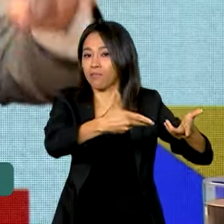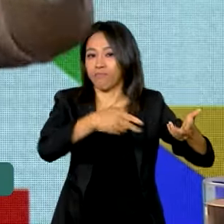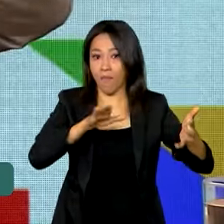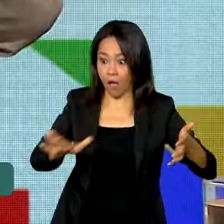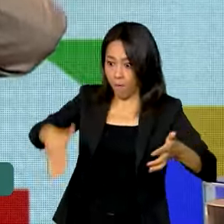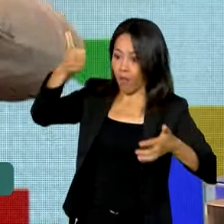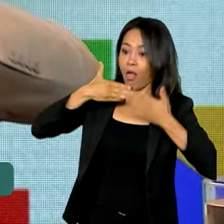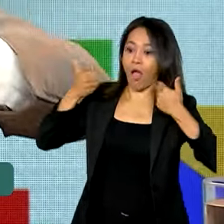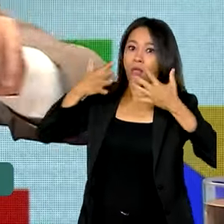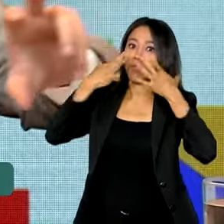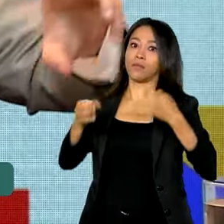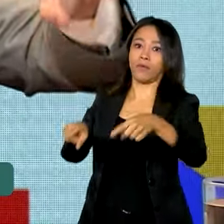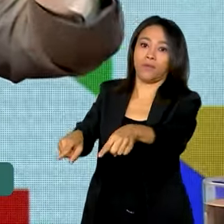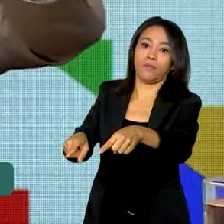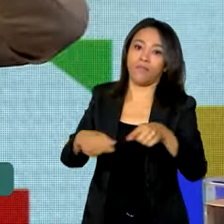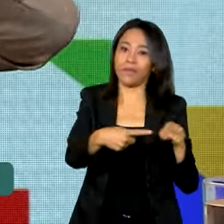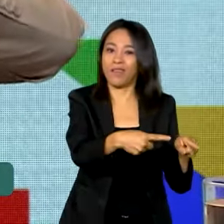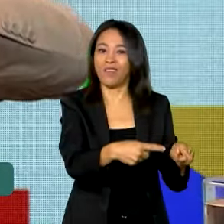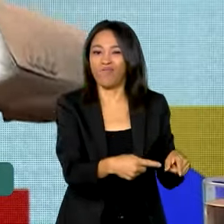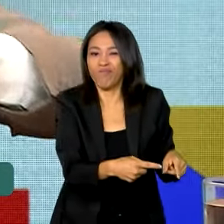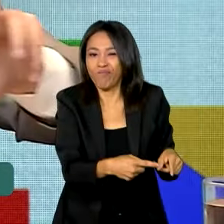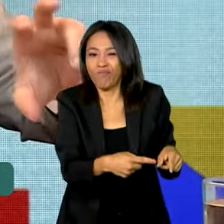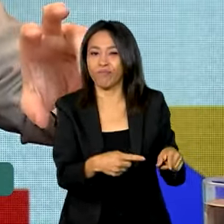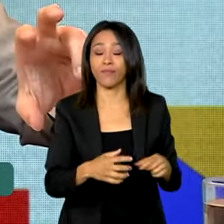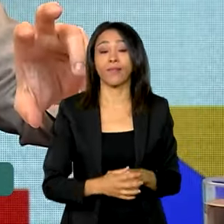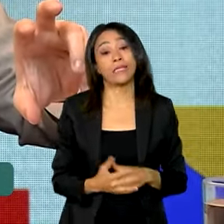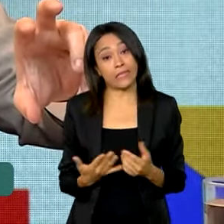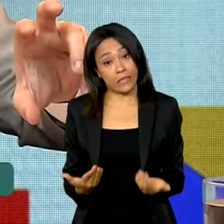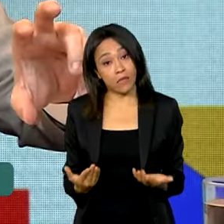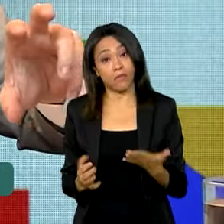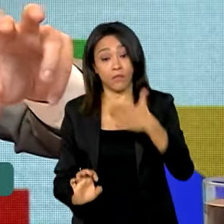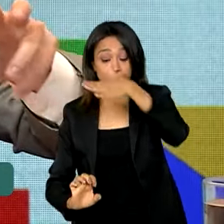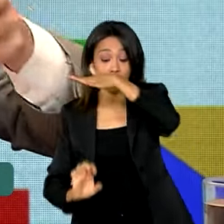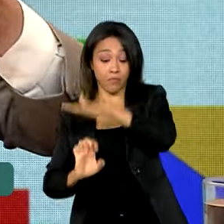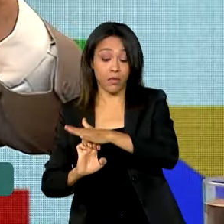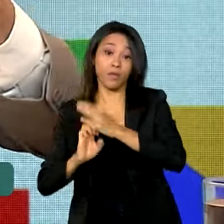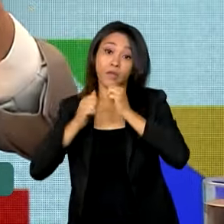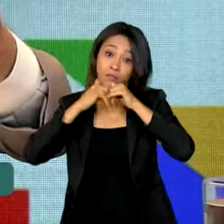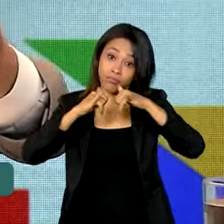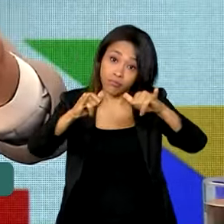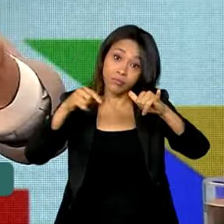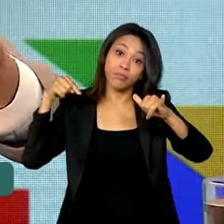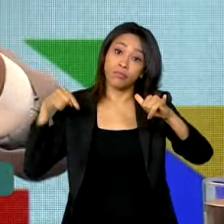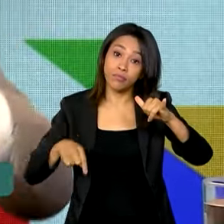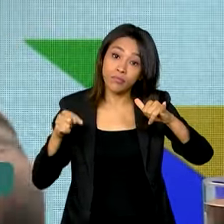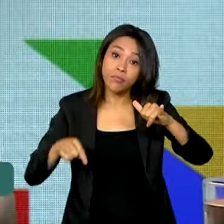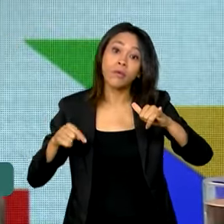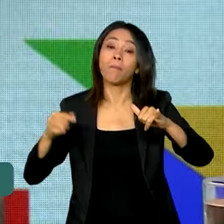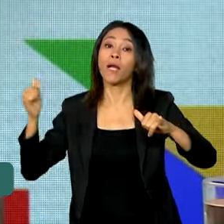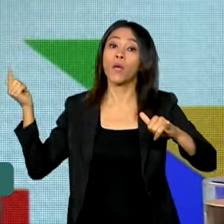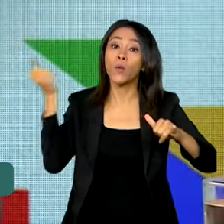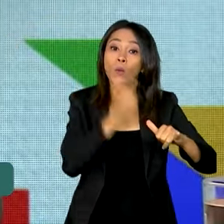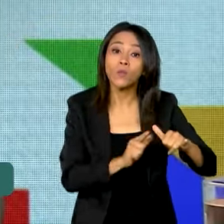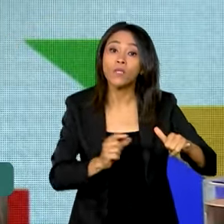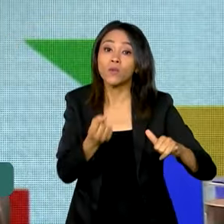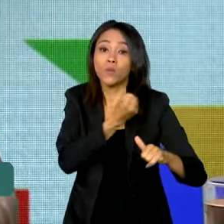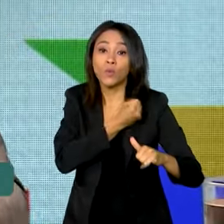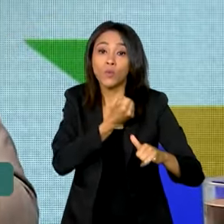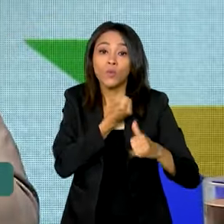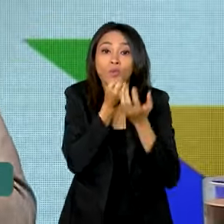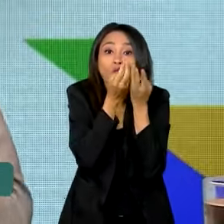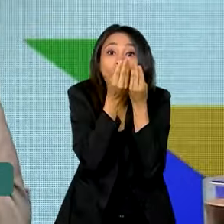passe a média da área de concessão para poder se atingir o índice de qualidade de serviço.